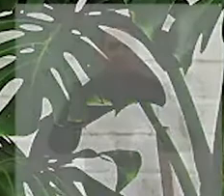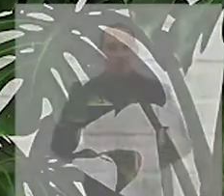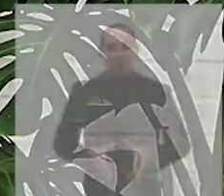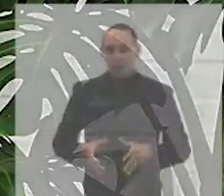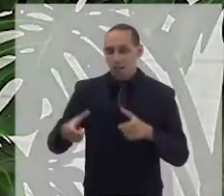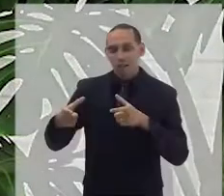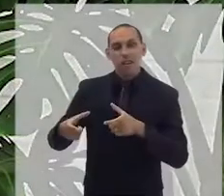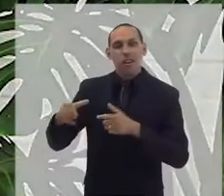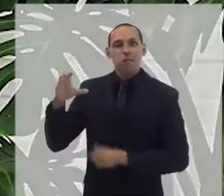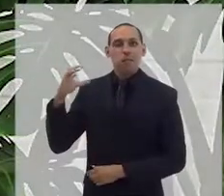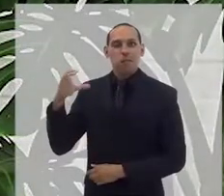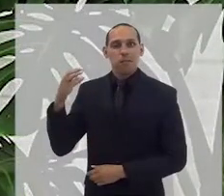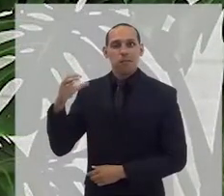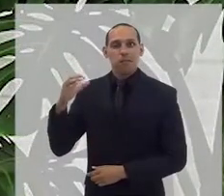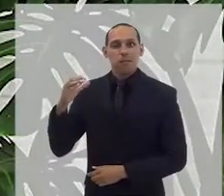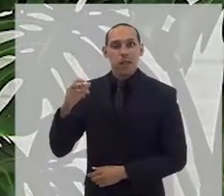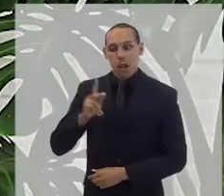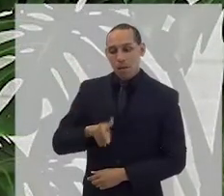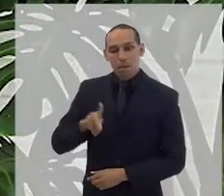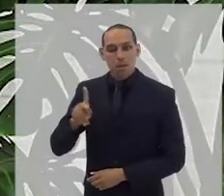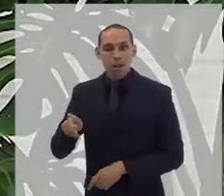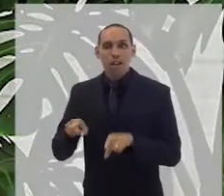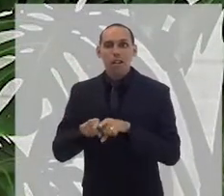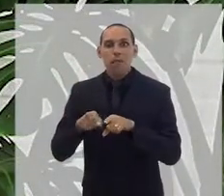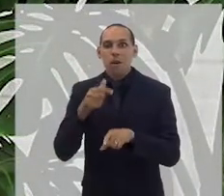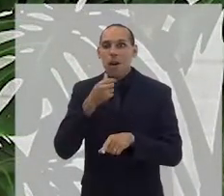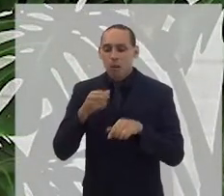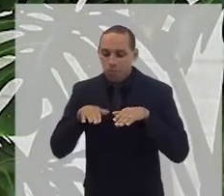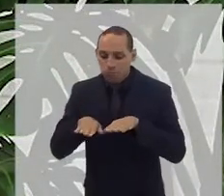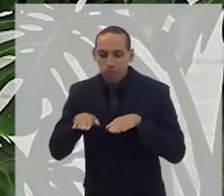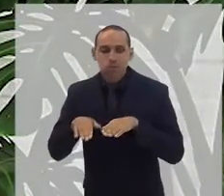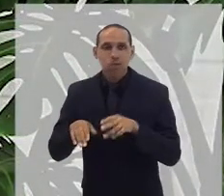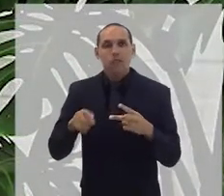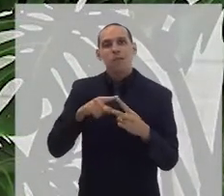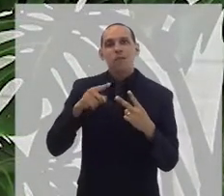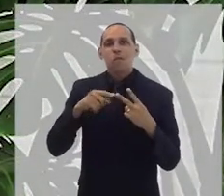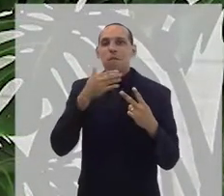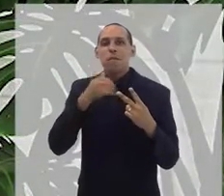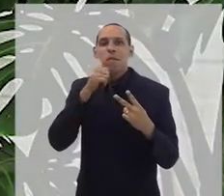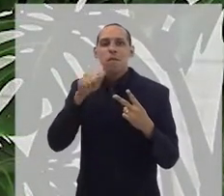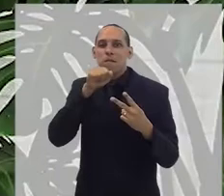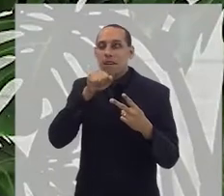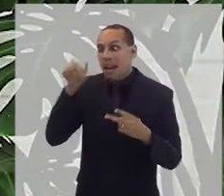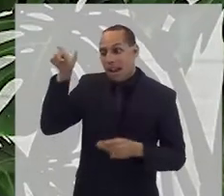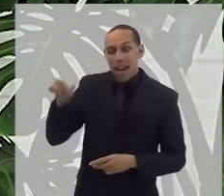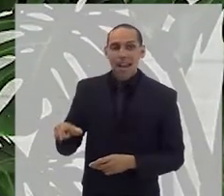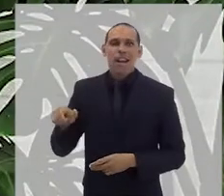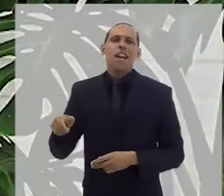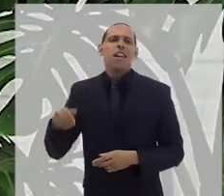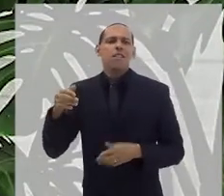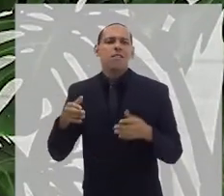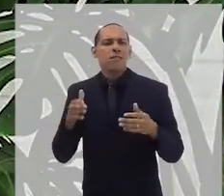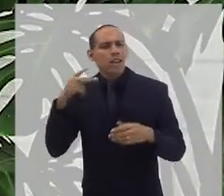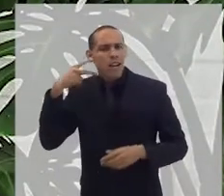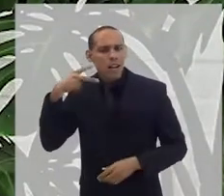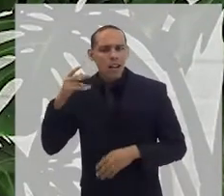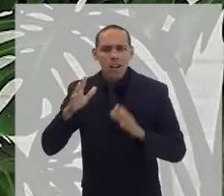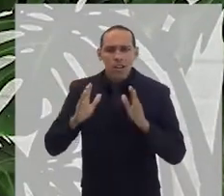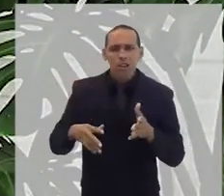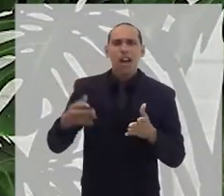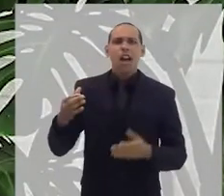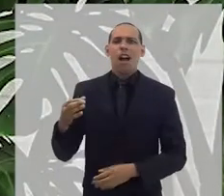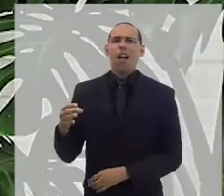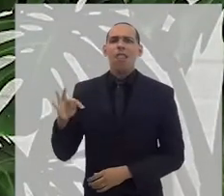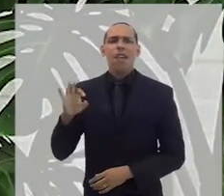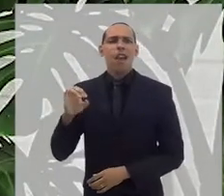Nascido em Niterói, filho de uma professora e um alfaiate, já foi vereador, é teólogo, historiador e